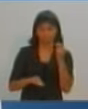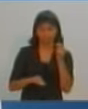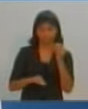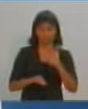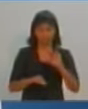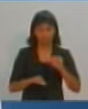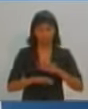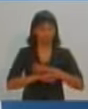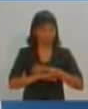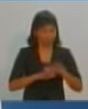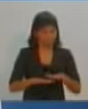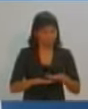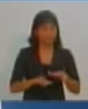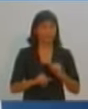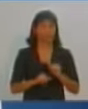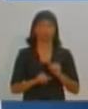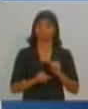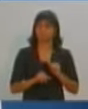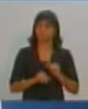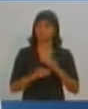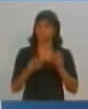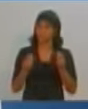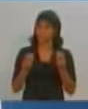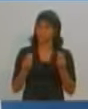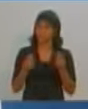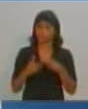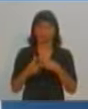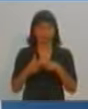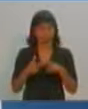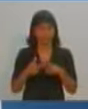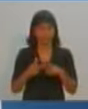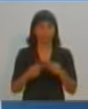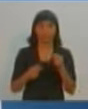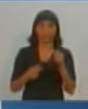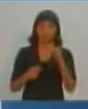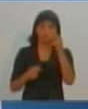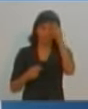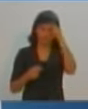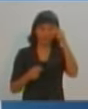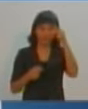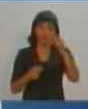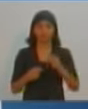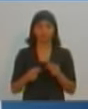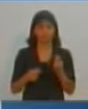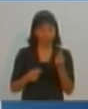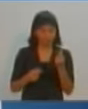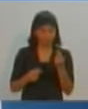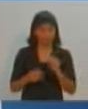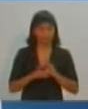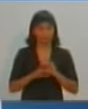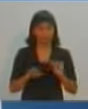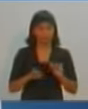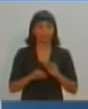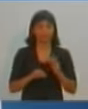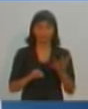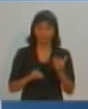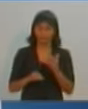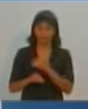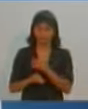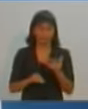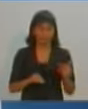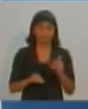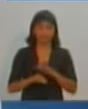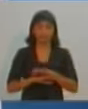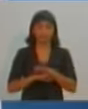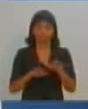problemas da educação. Eu te falo. Não são, são vários. Mas o principal problema é a corrupção. E aí de repente eu começo a subir nas pesquisas